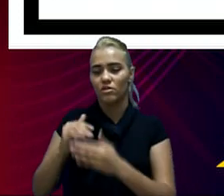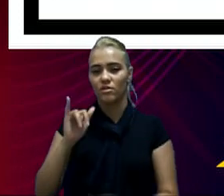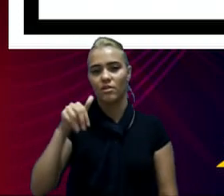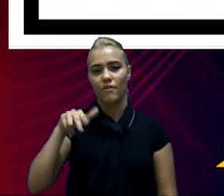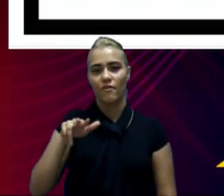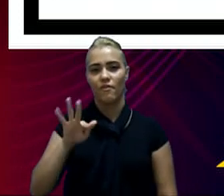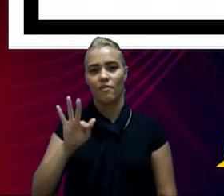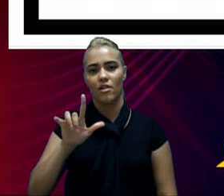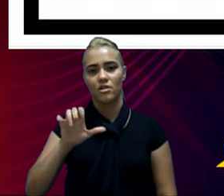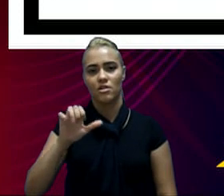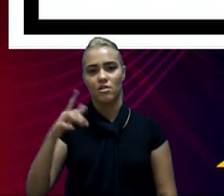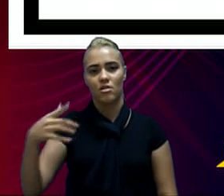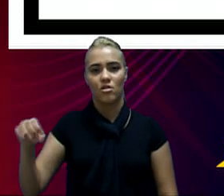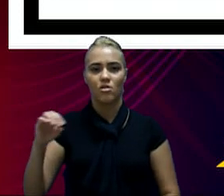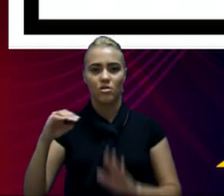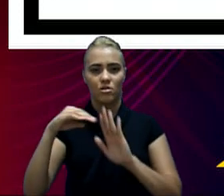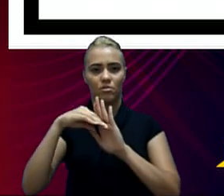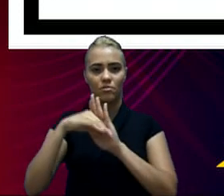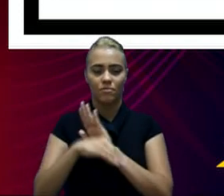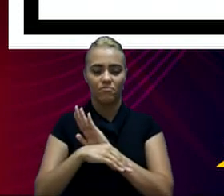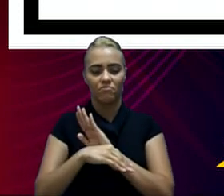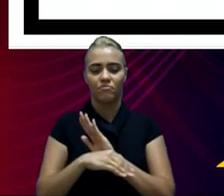negativa da ordem de 1,82%.